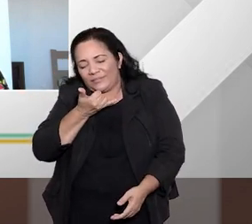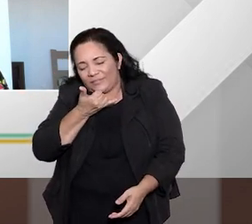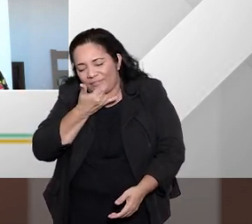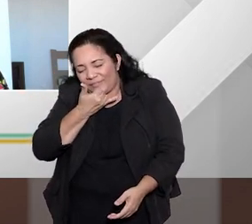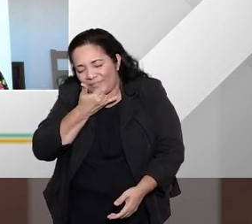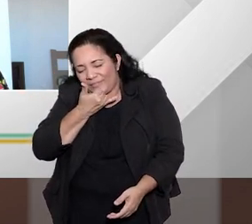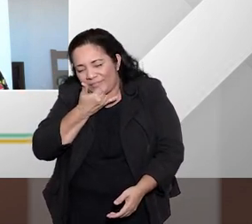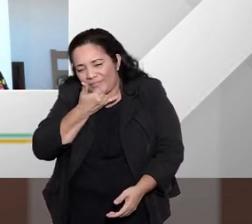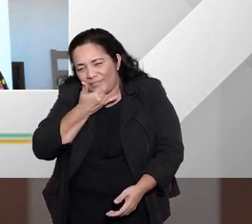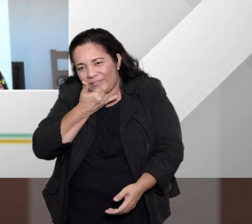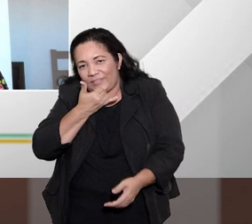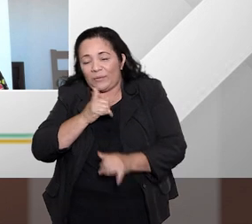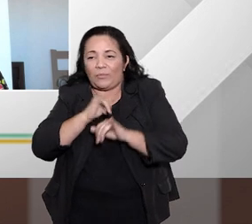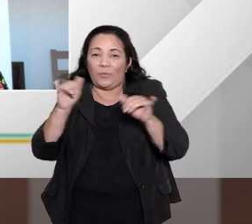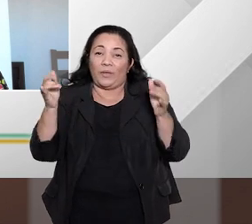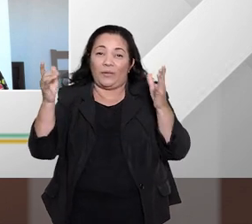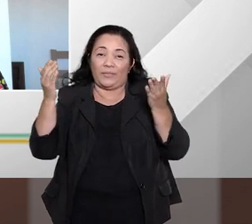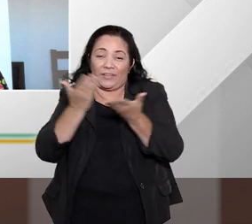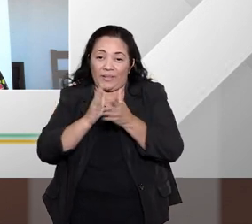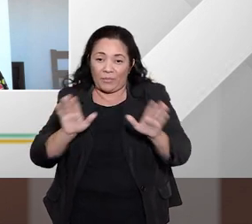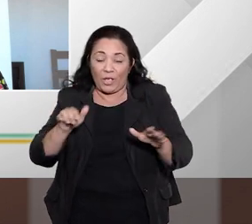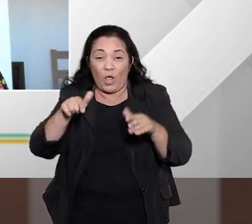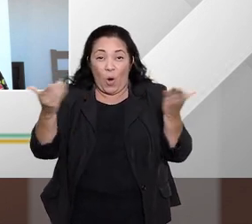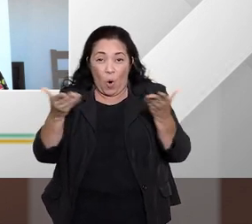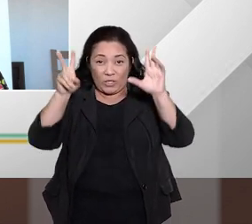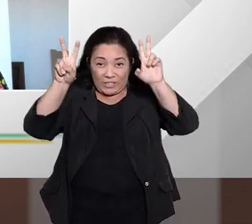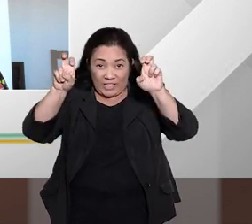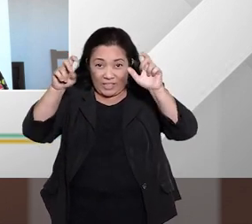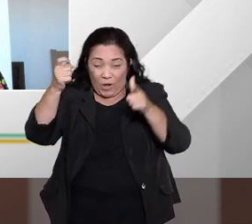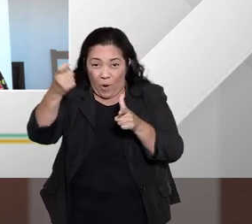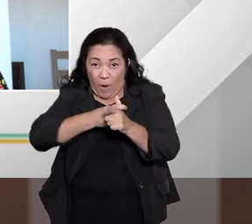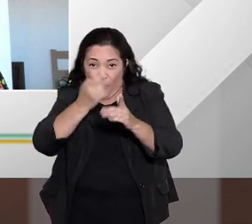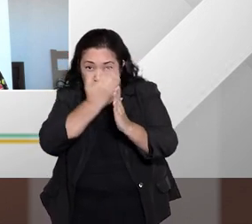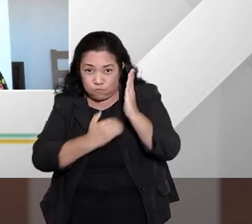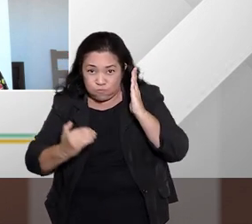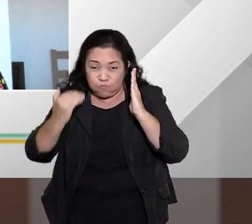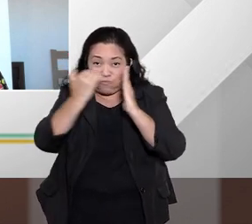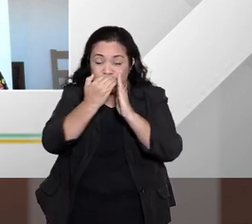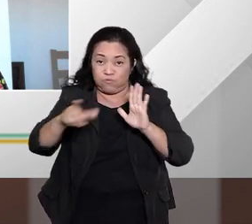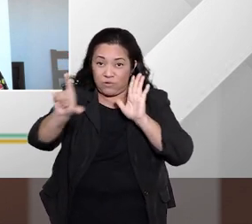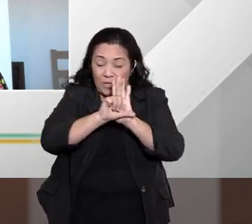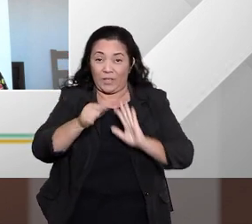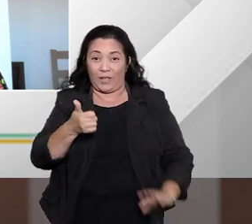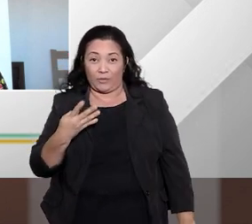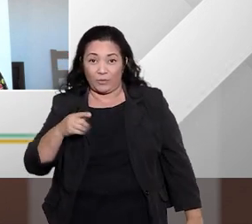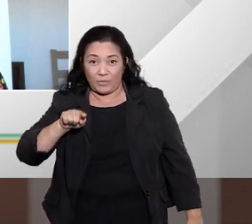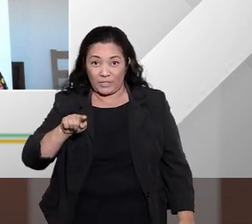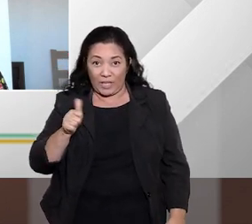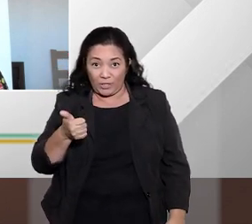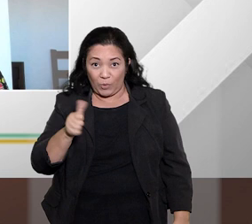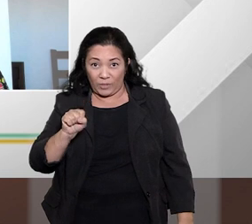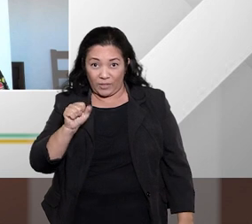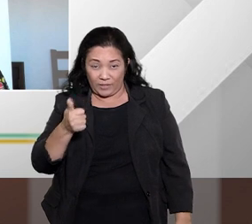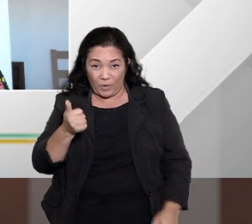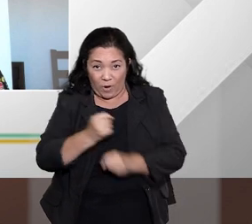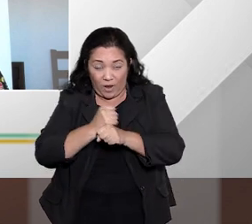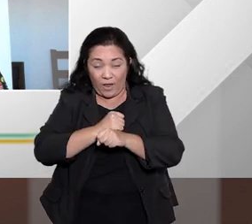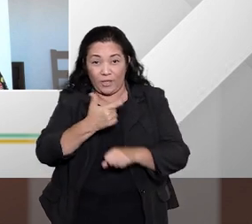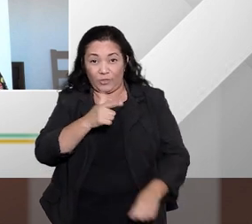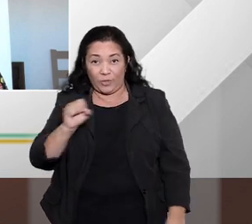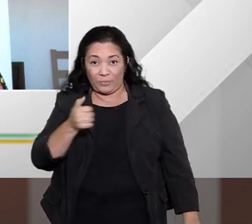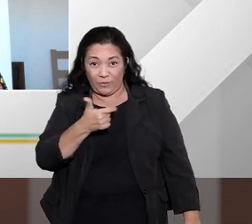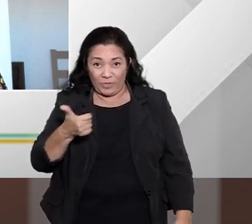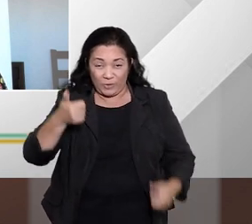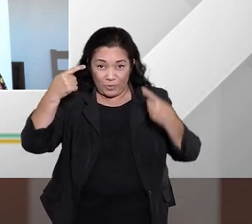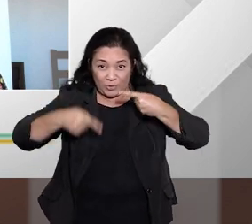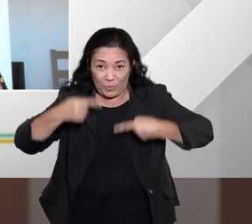de hoje hoje você entendeu direito o fenômeno do super endividamento sob a ótica da lei 14.181 de